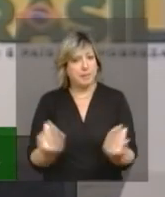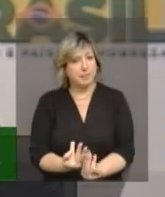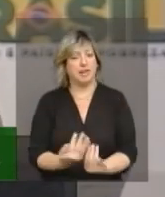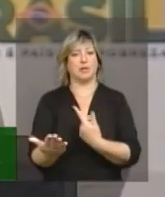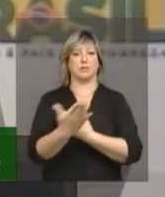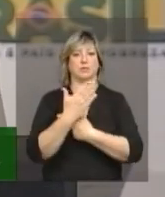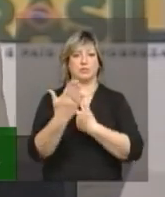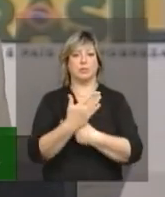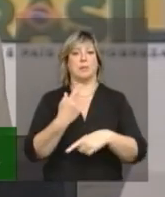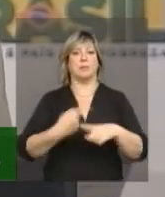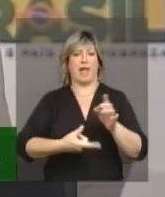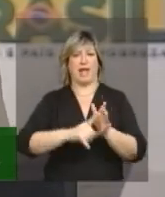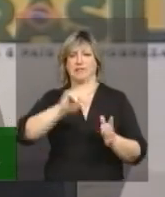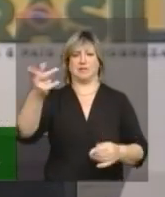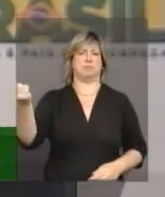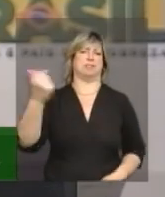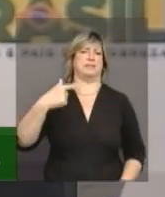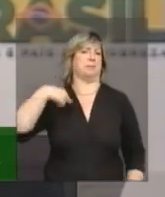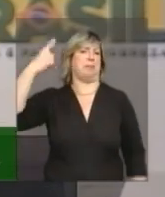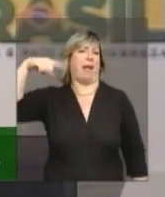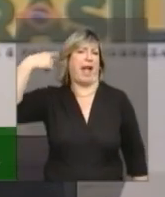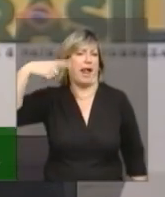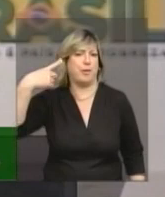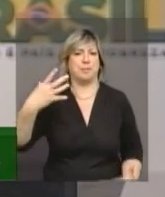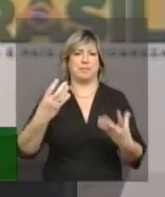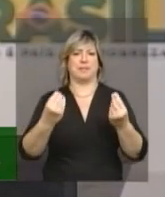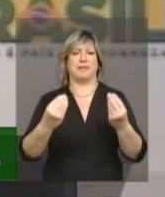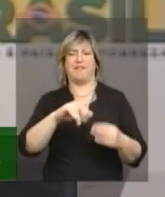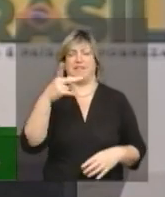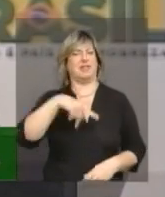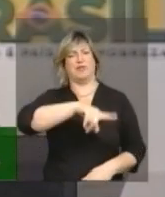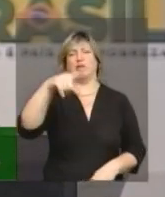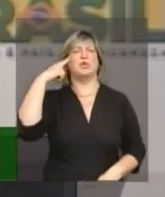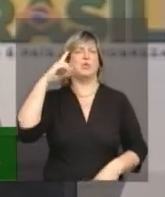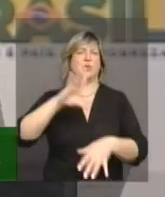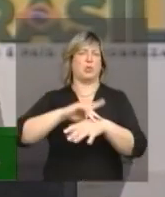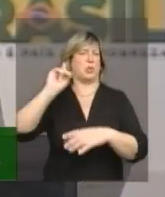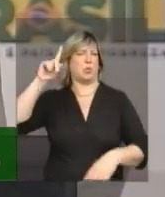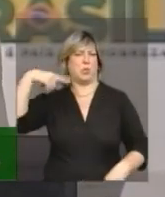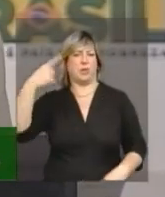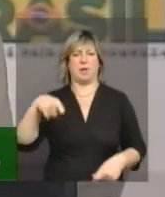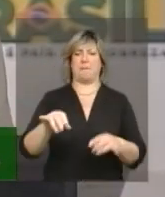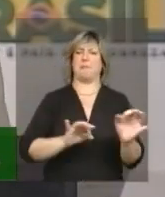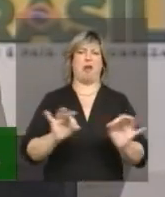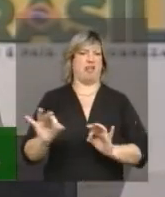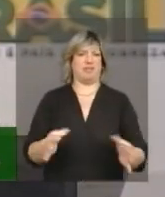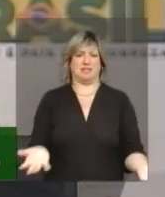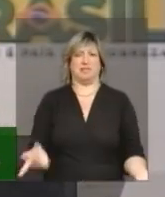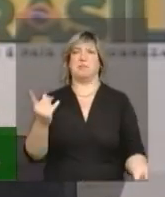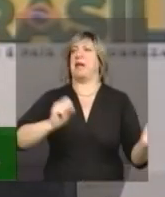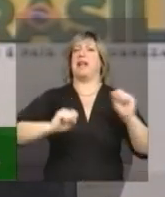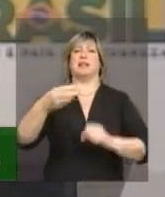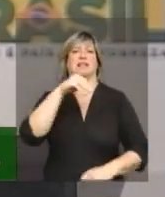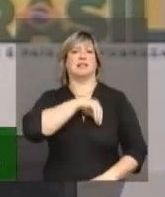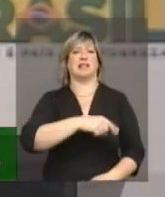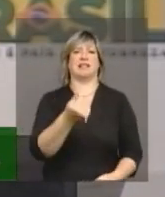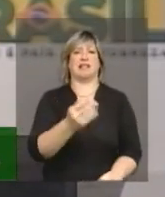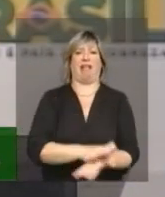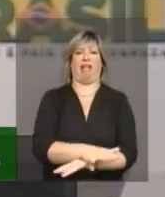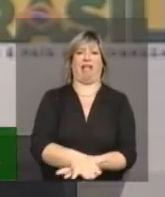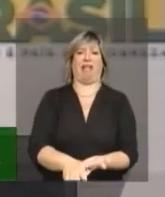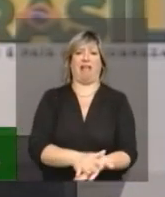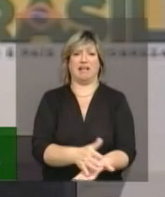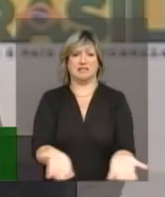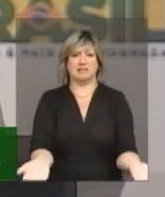apesar que antes eles me chamavam de louca. Todo mundo falava, vocês são loucas de estar nesse projeto, de estar numa empresa que não recebe nada, de estar